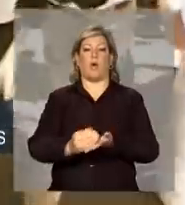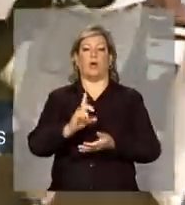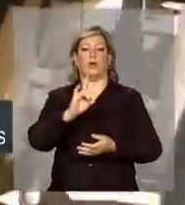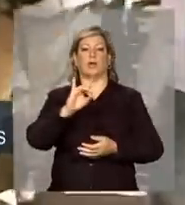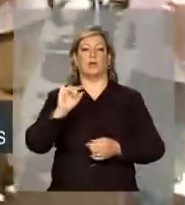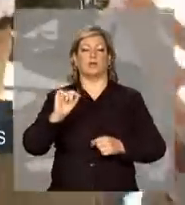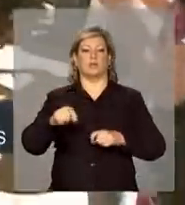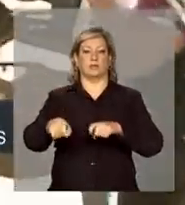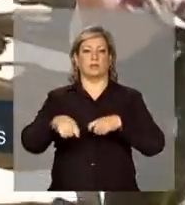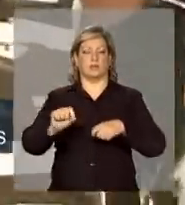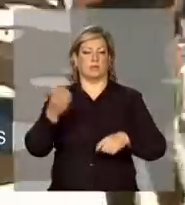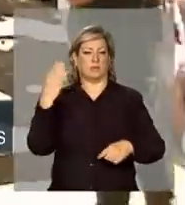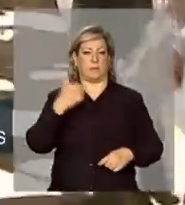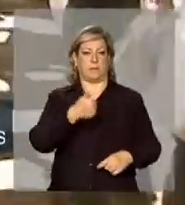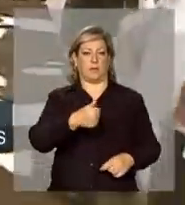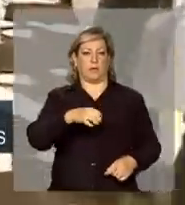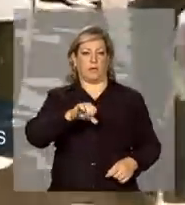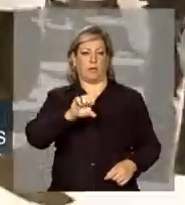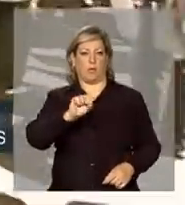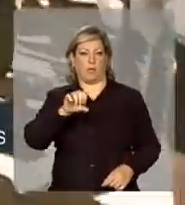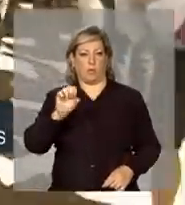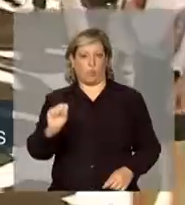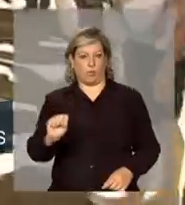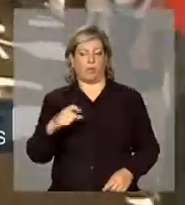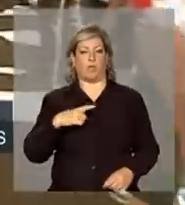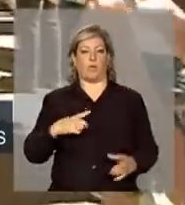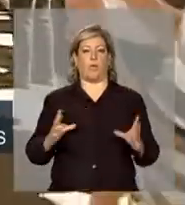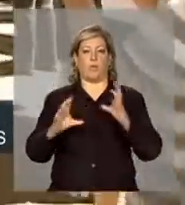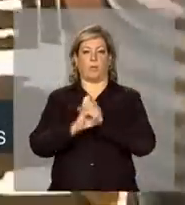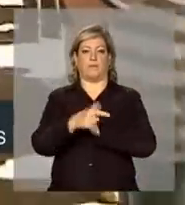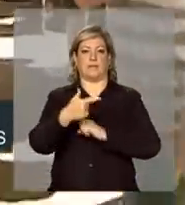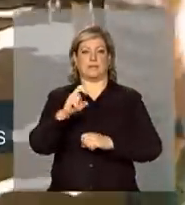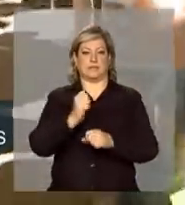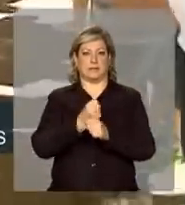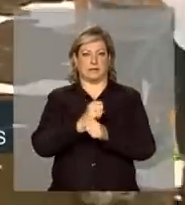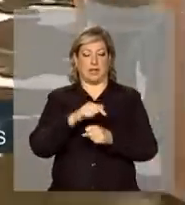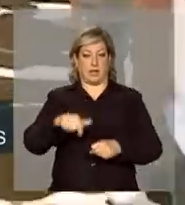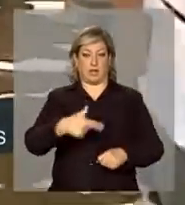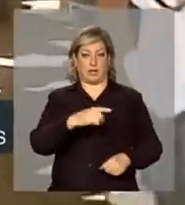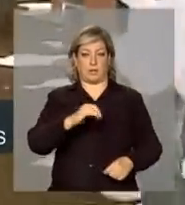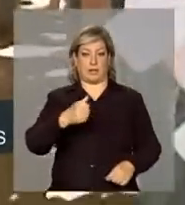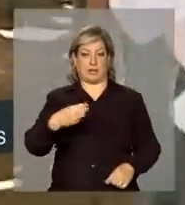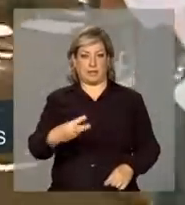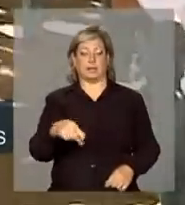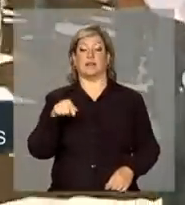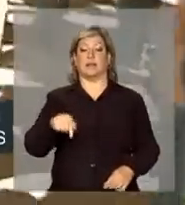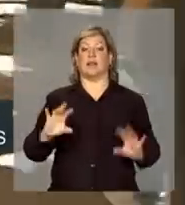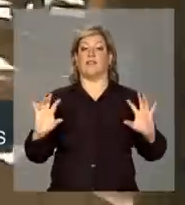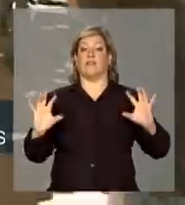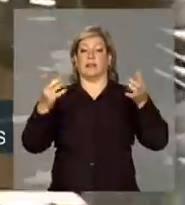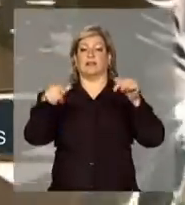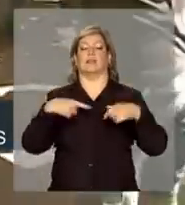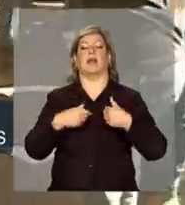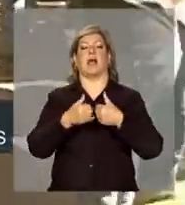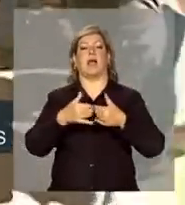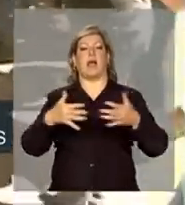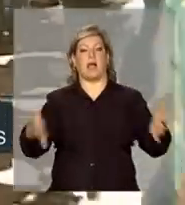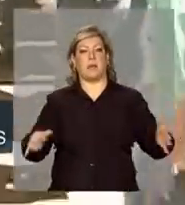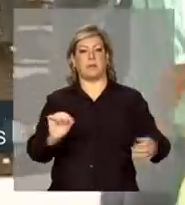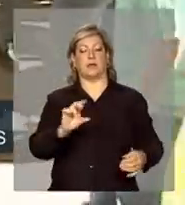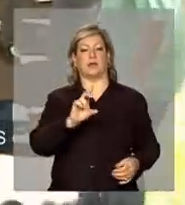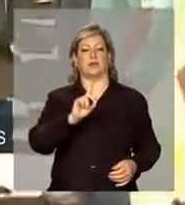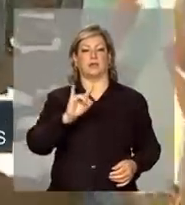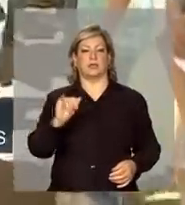em 1988, completa 25 anos em 2013. O evento abre o calendário